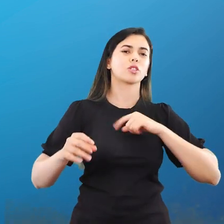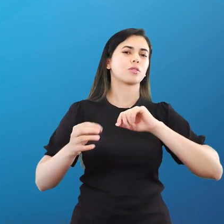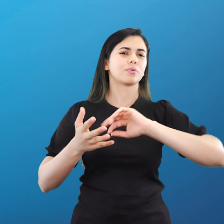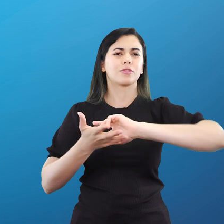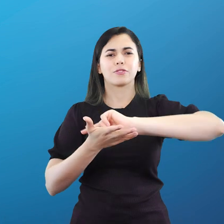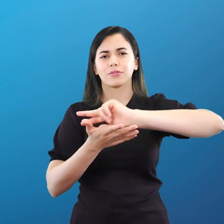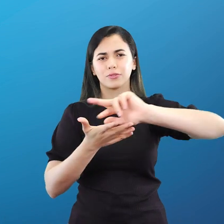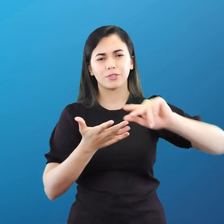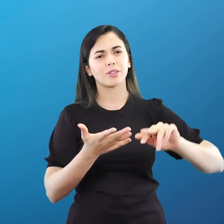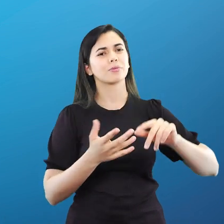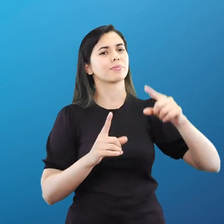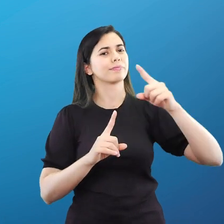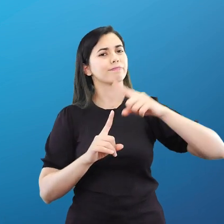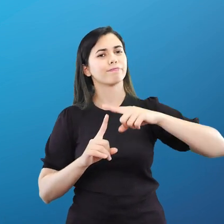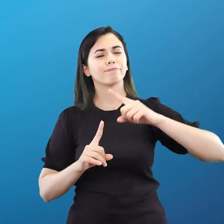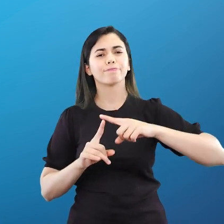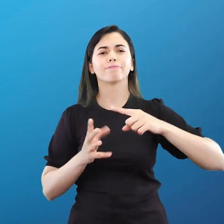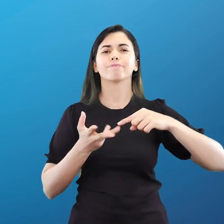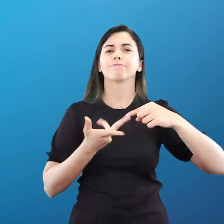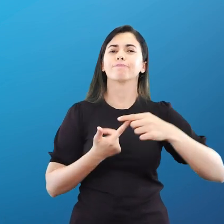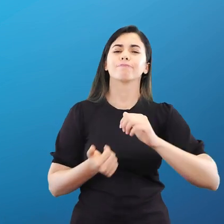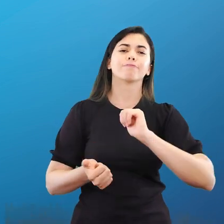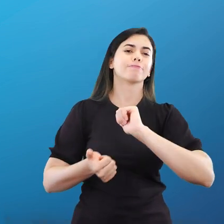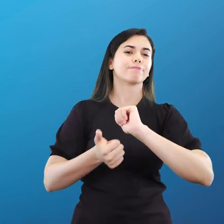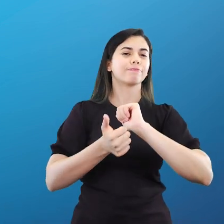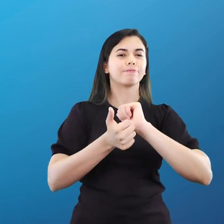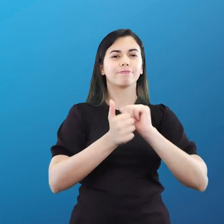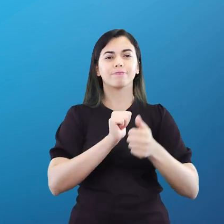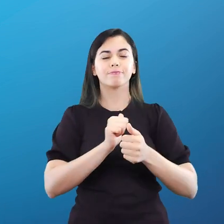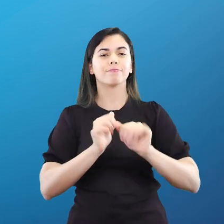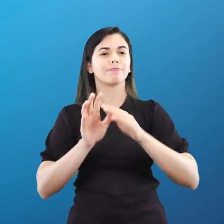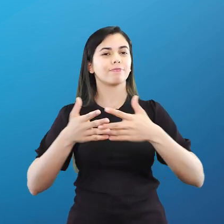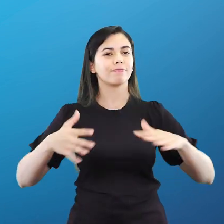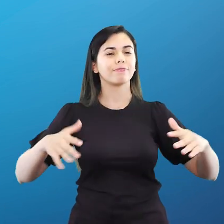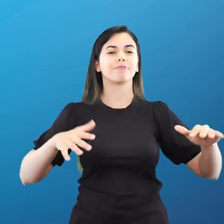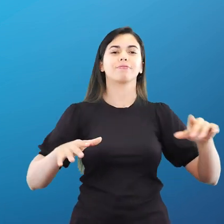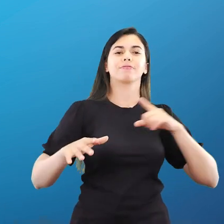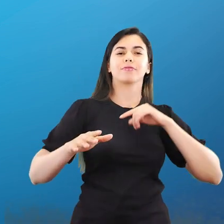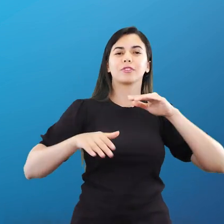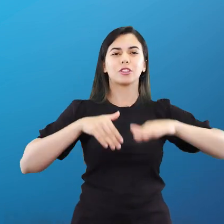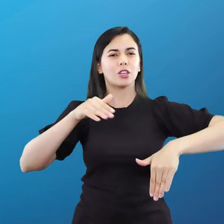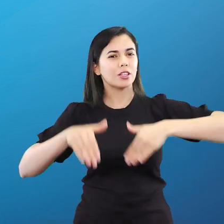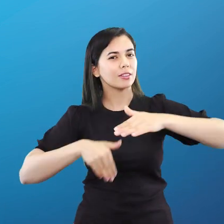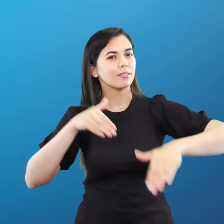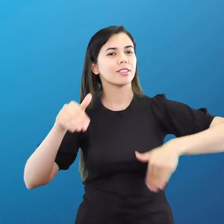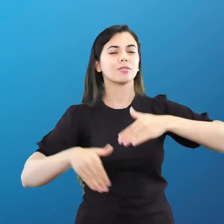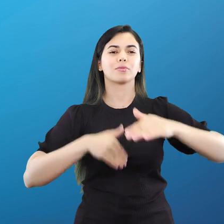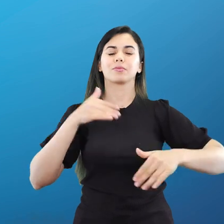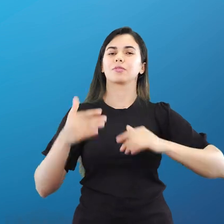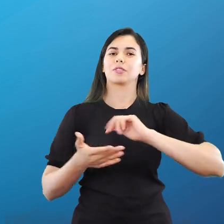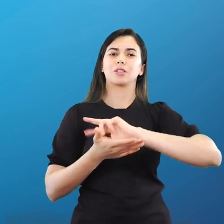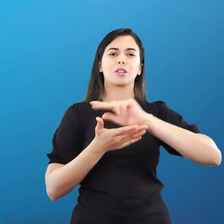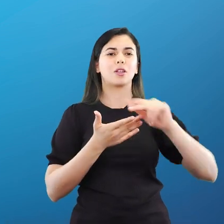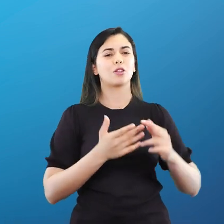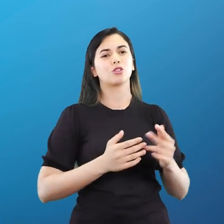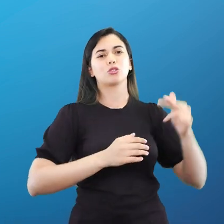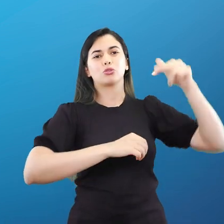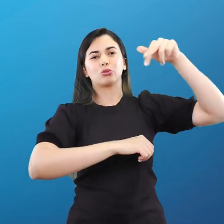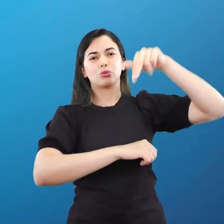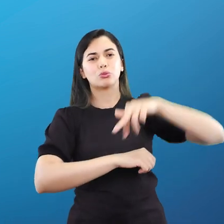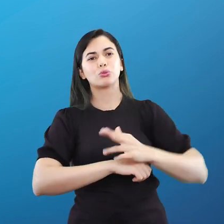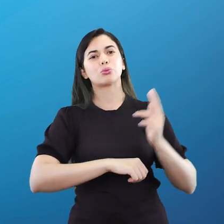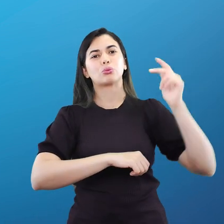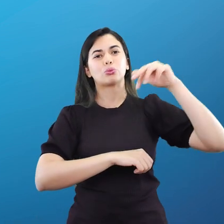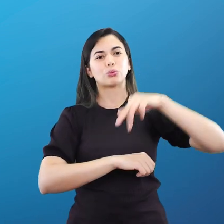tipos de esportes aquáticos. Natação competitiva, artística, maratona aquática, saltos ornamentais,